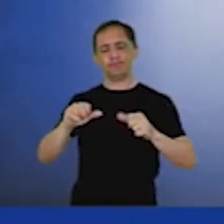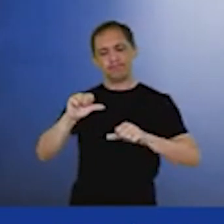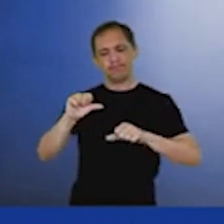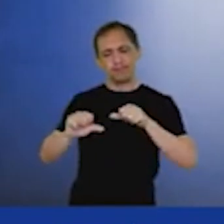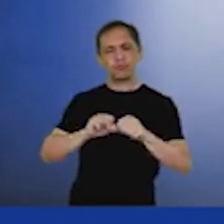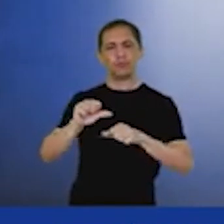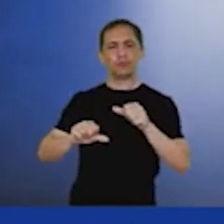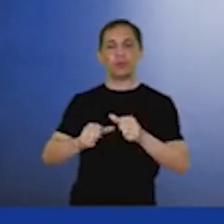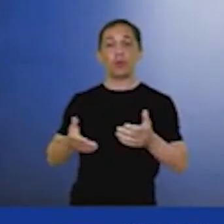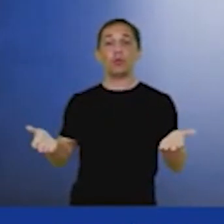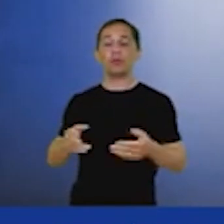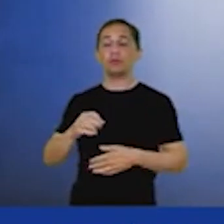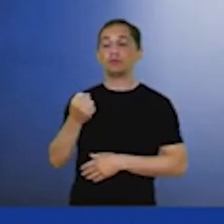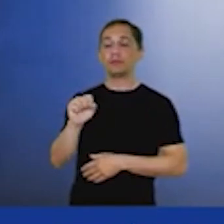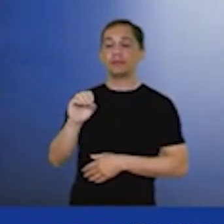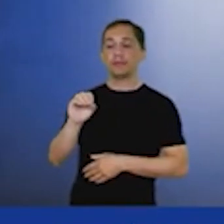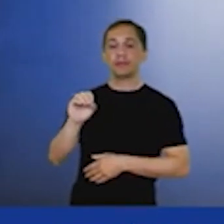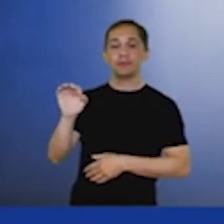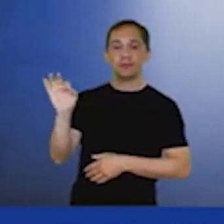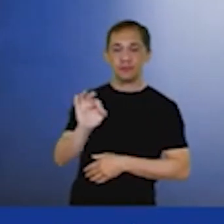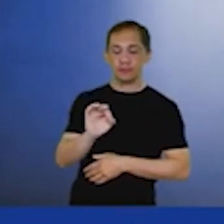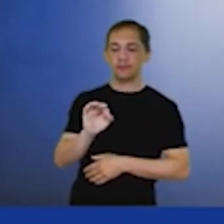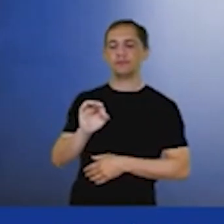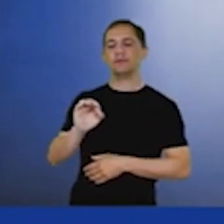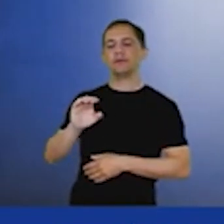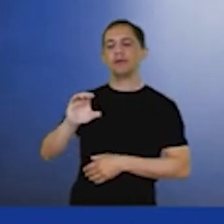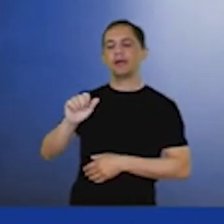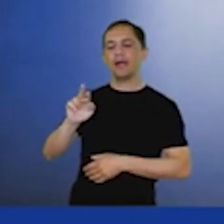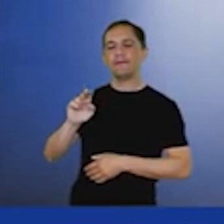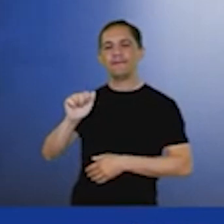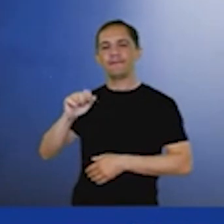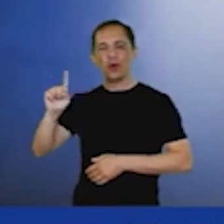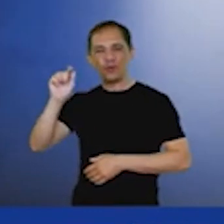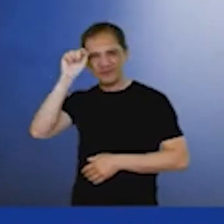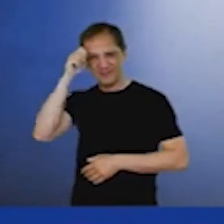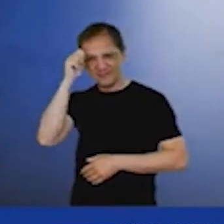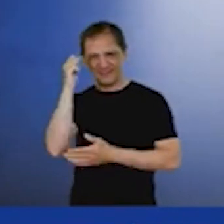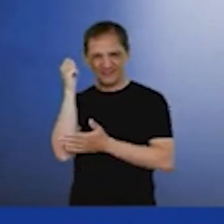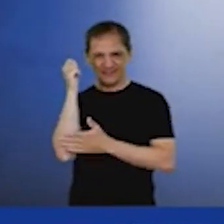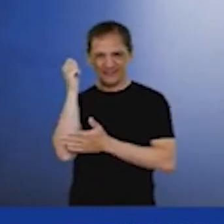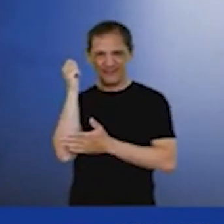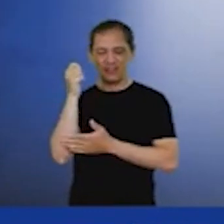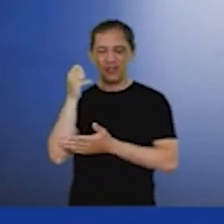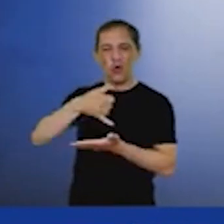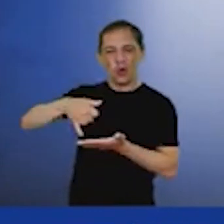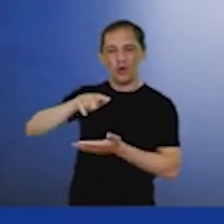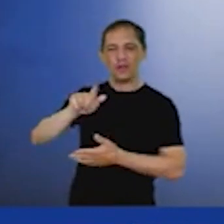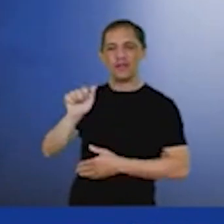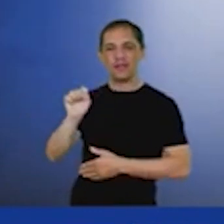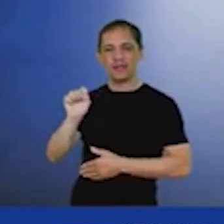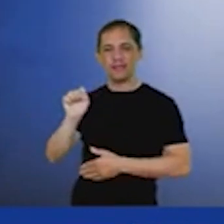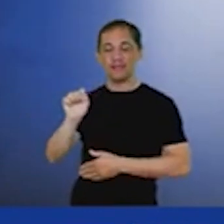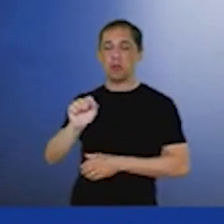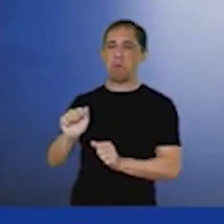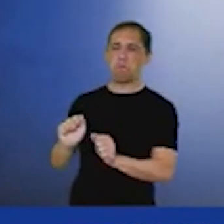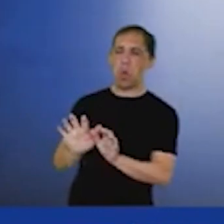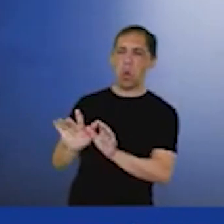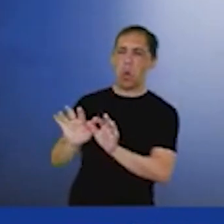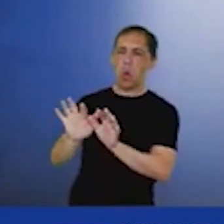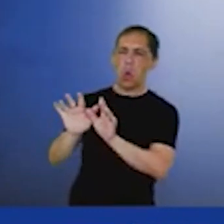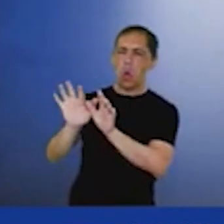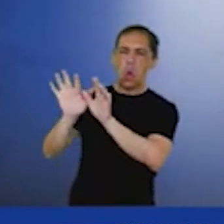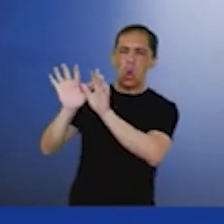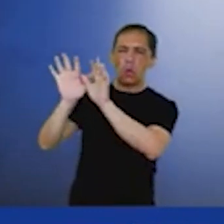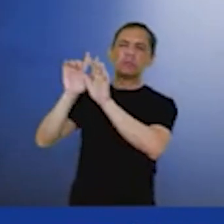hoje, 80%, carvão, óleo e gás. E parte dessa energia consumida gera gás de efeito estufa porque emite